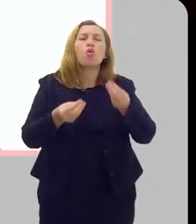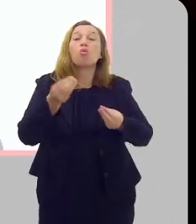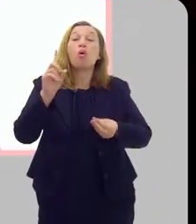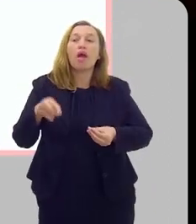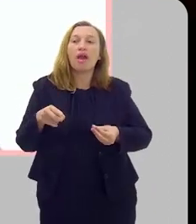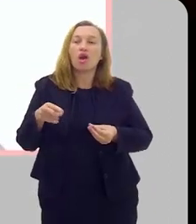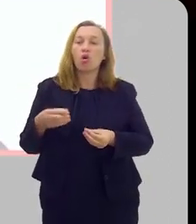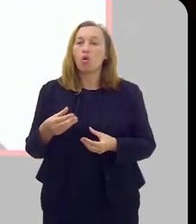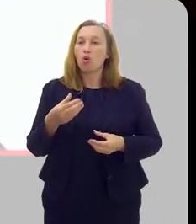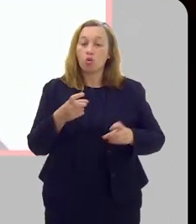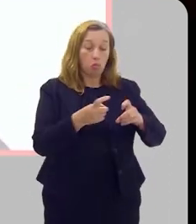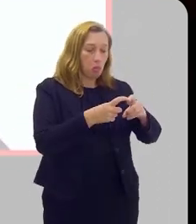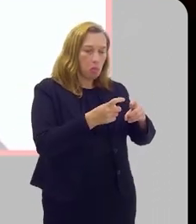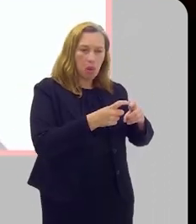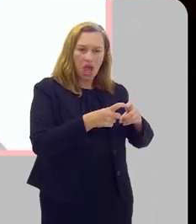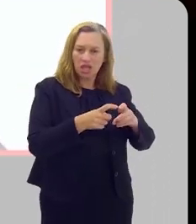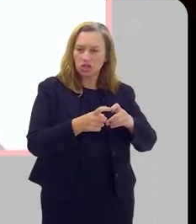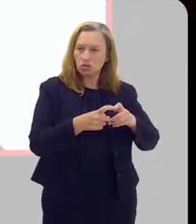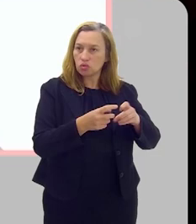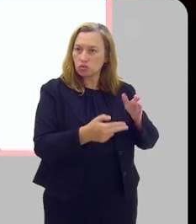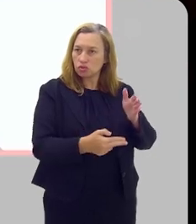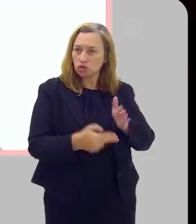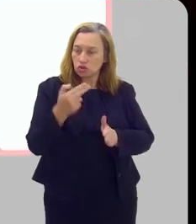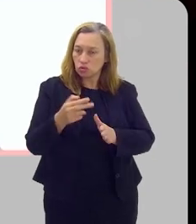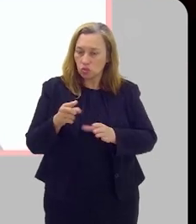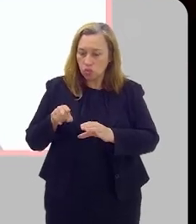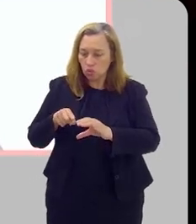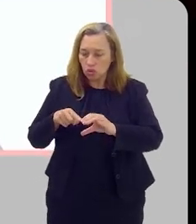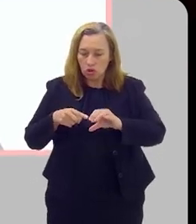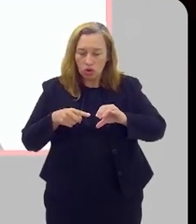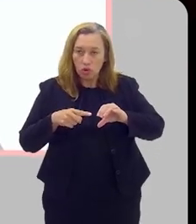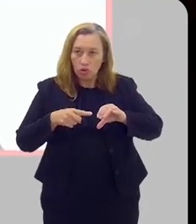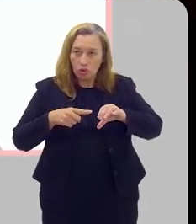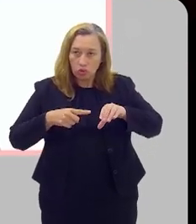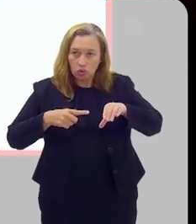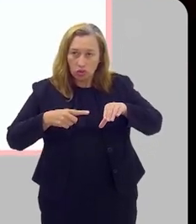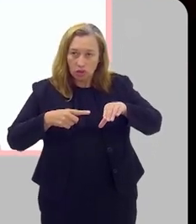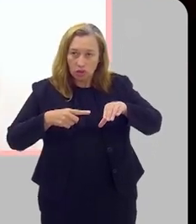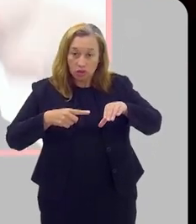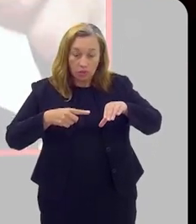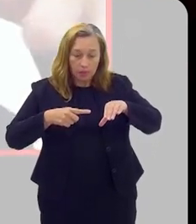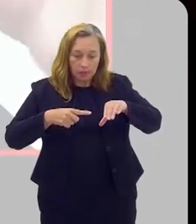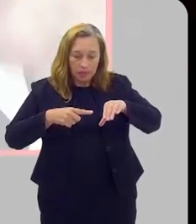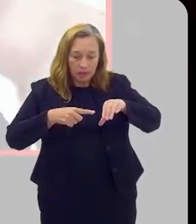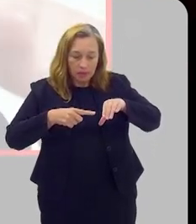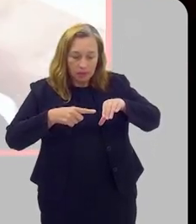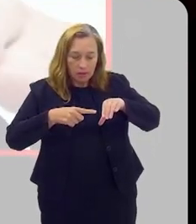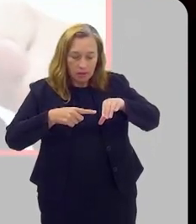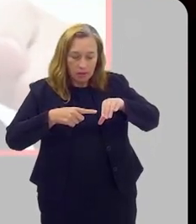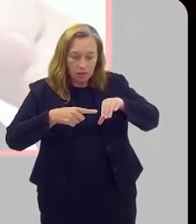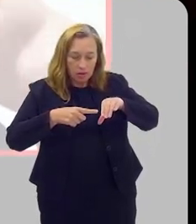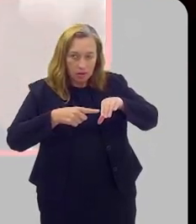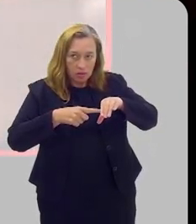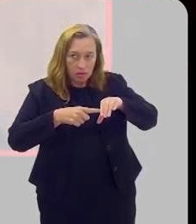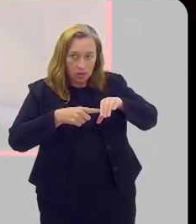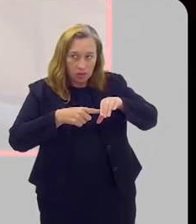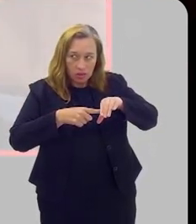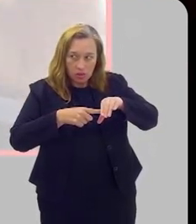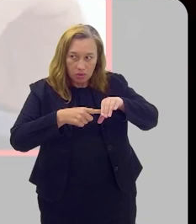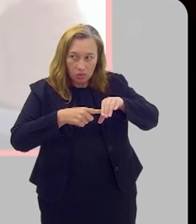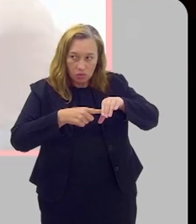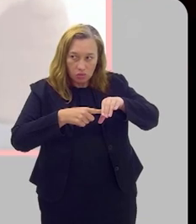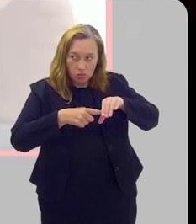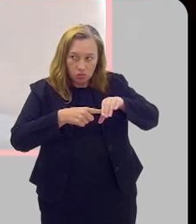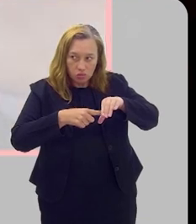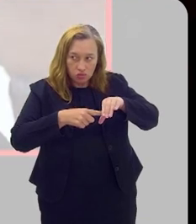ela é o cirurgião que está operando, mas ele consegue entrar com uma câmera por dentro da barriga do paciente, olhar a próstata de frente, e aí,